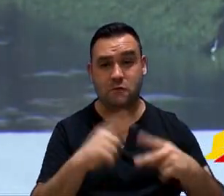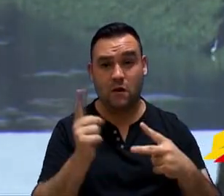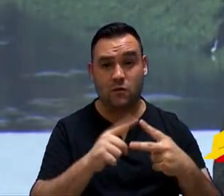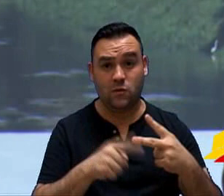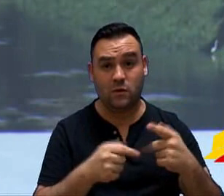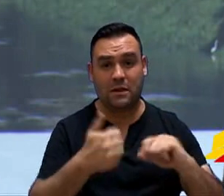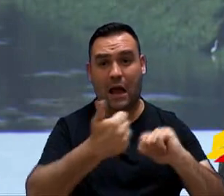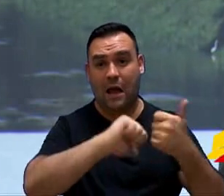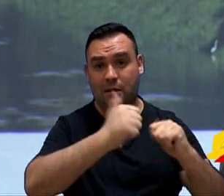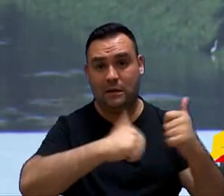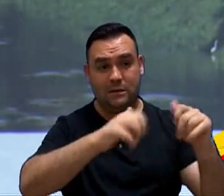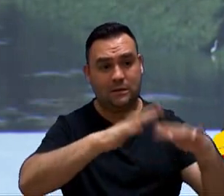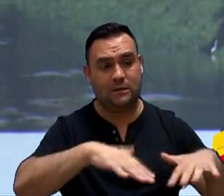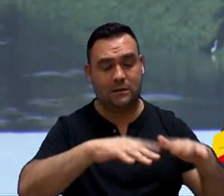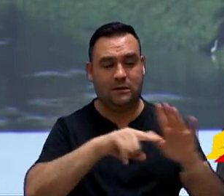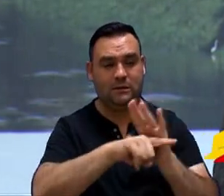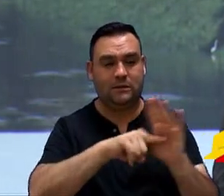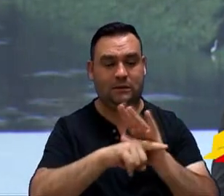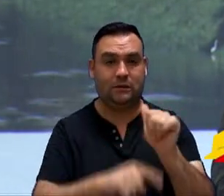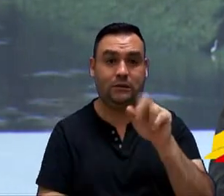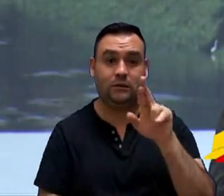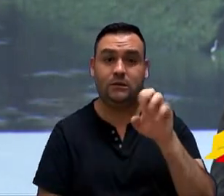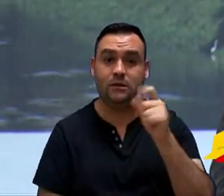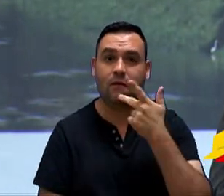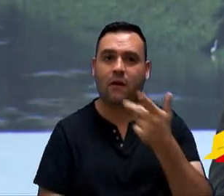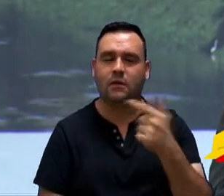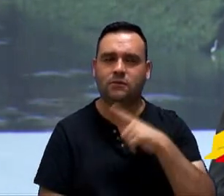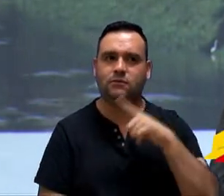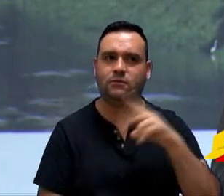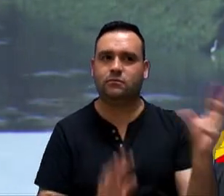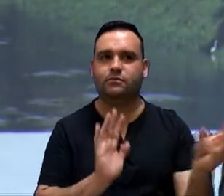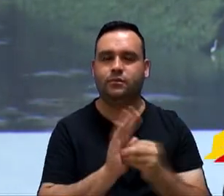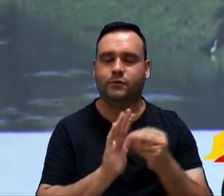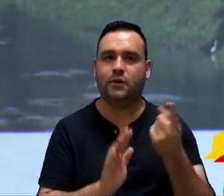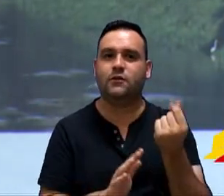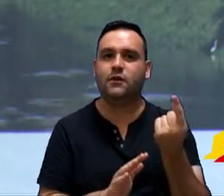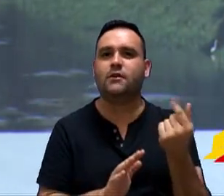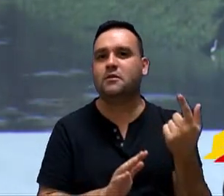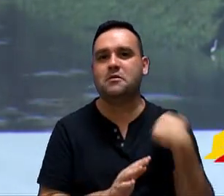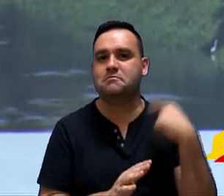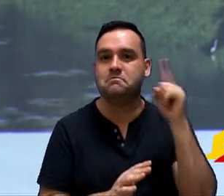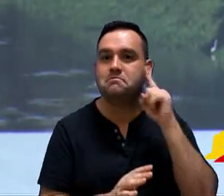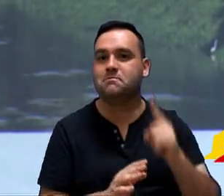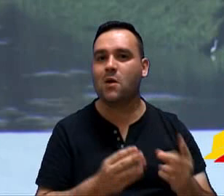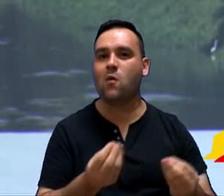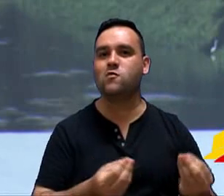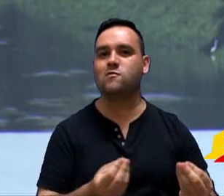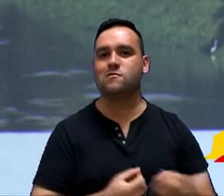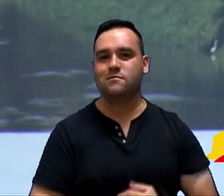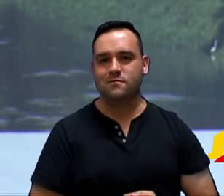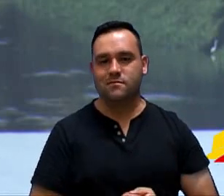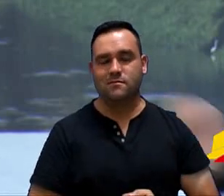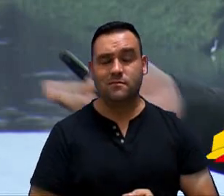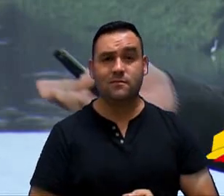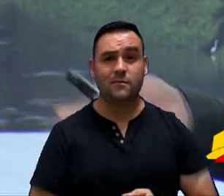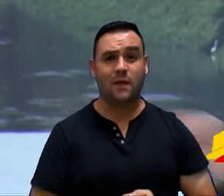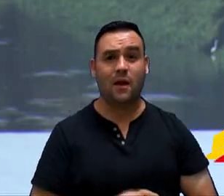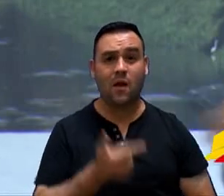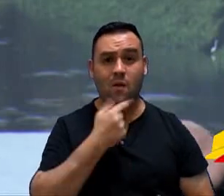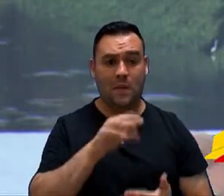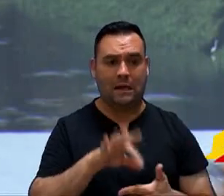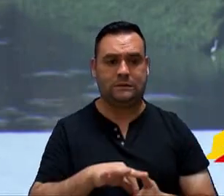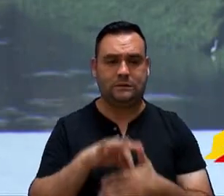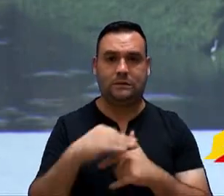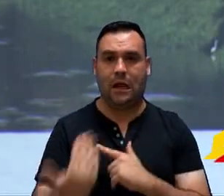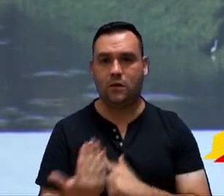A análise da Ares, ela fala de um valor. Esse valor, eu não sei de onde surgiu. Se o líder